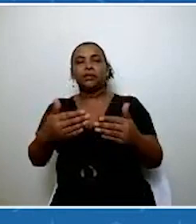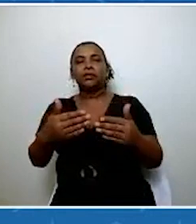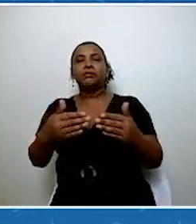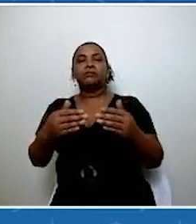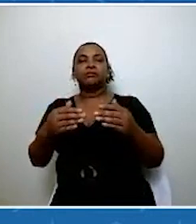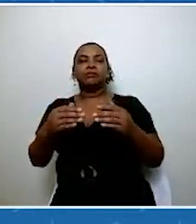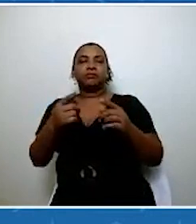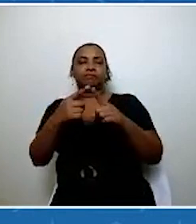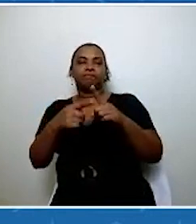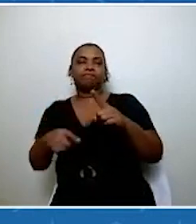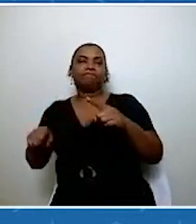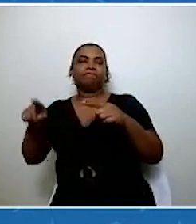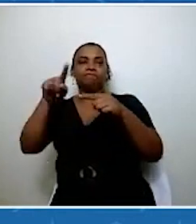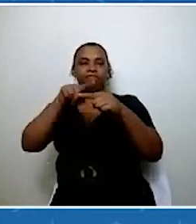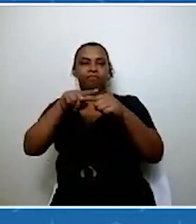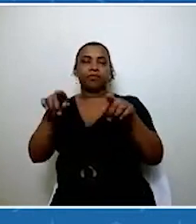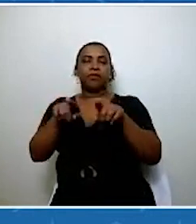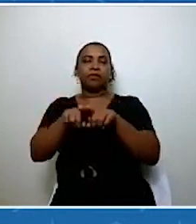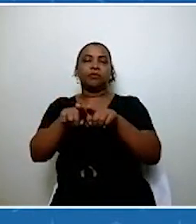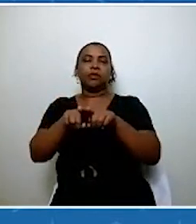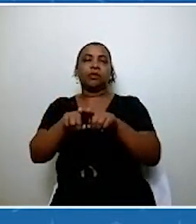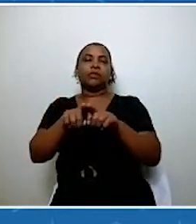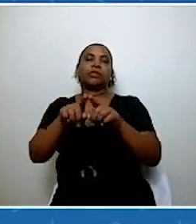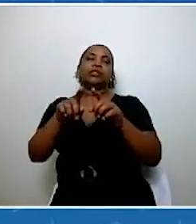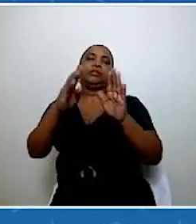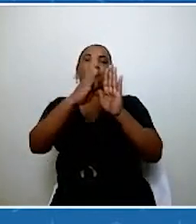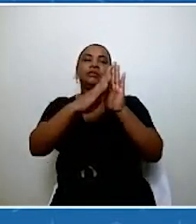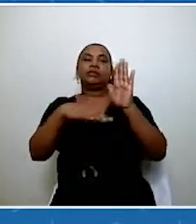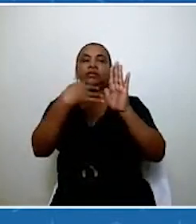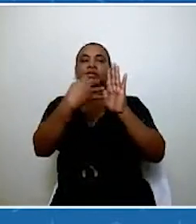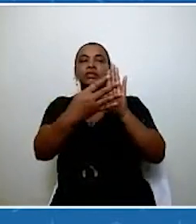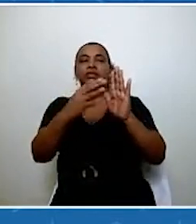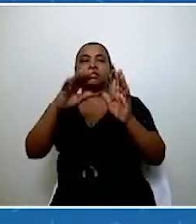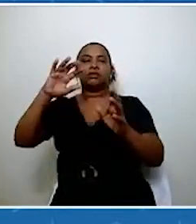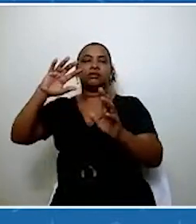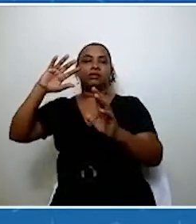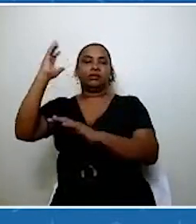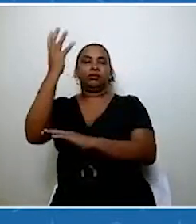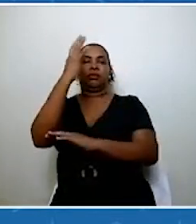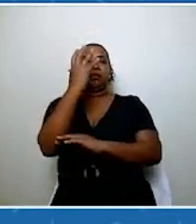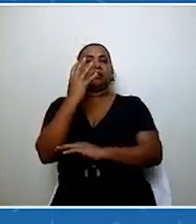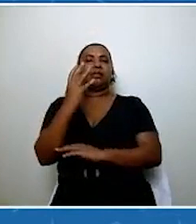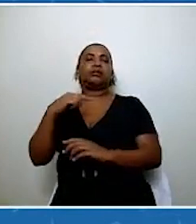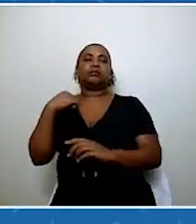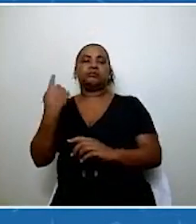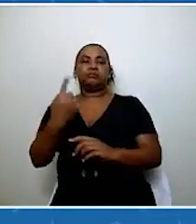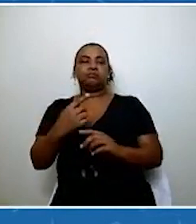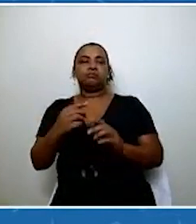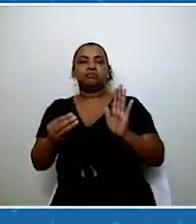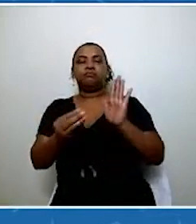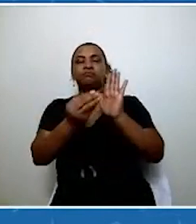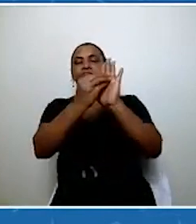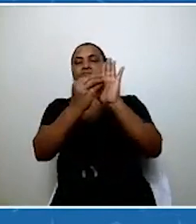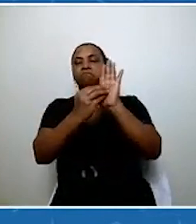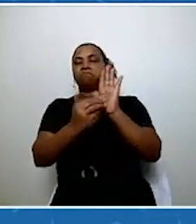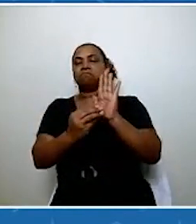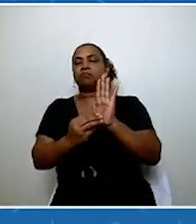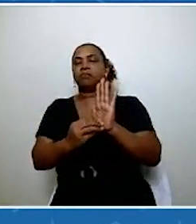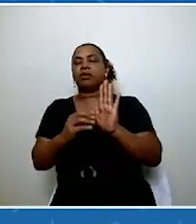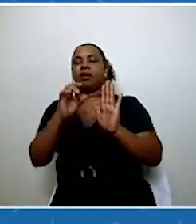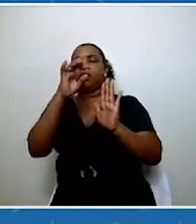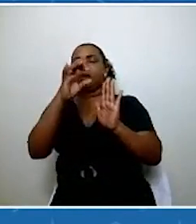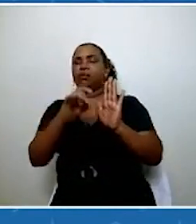ambiental, sempre trazendo tudo que a gente vai conquistando a cada dia, seja por meio de resolução, por meio de uma